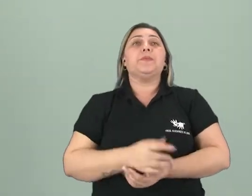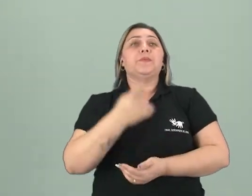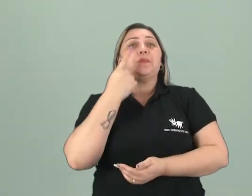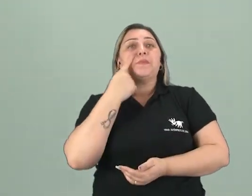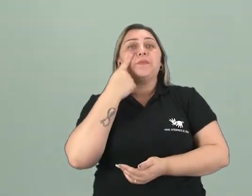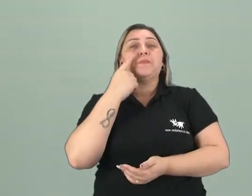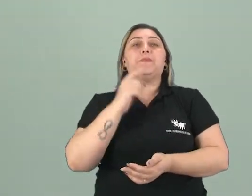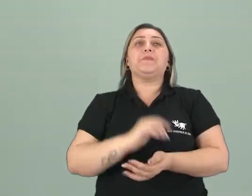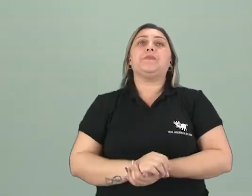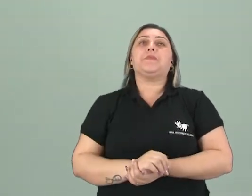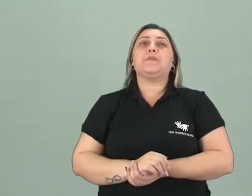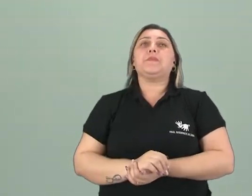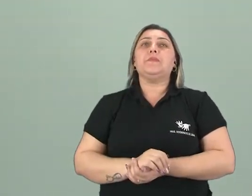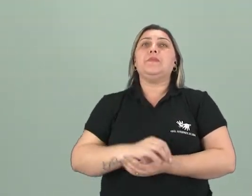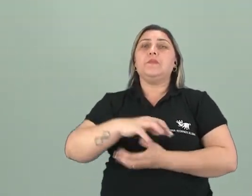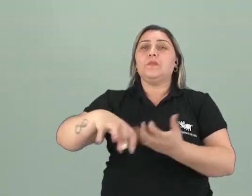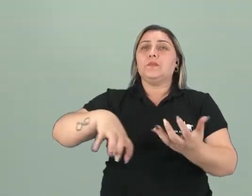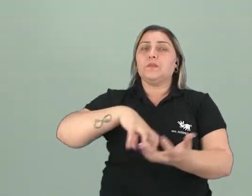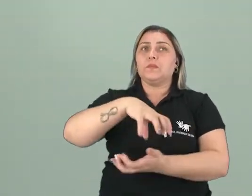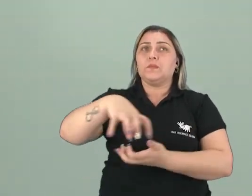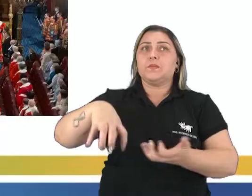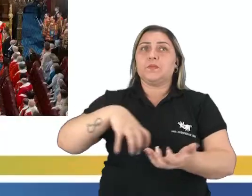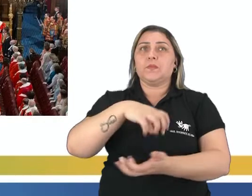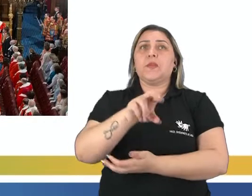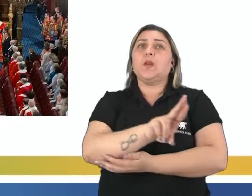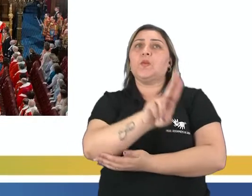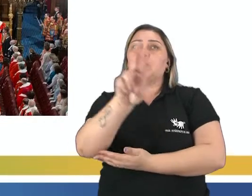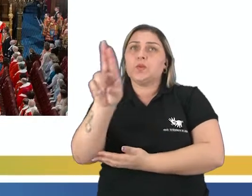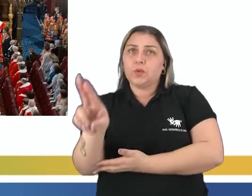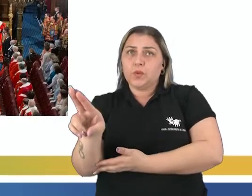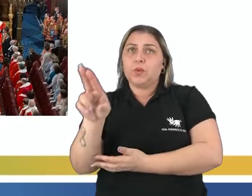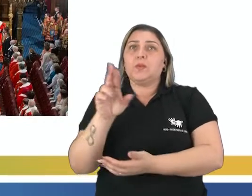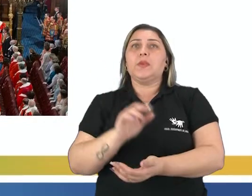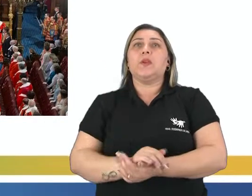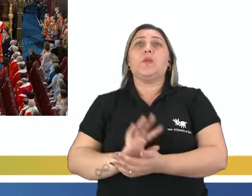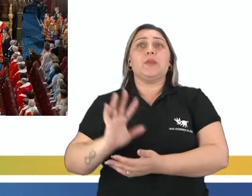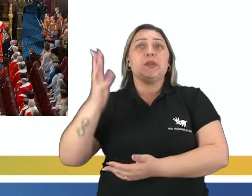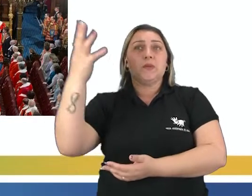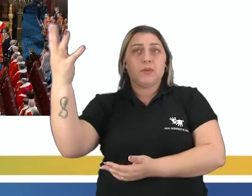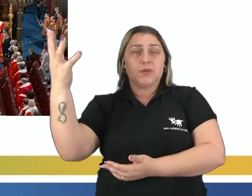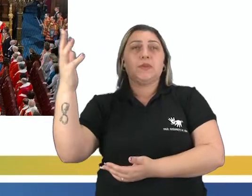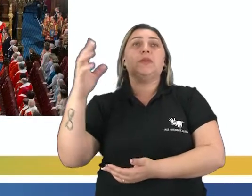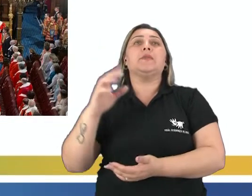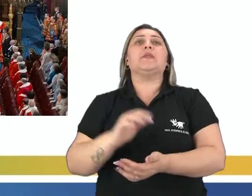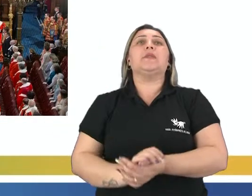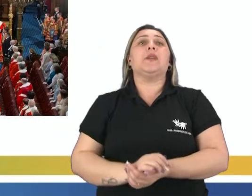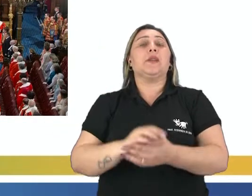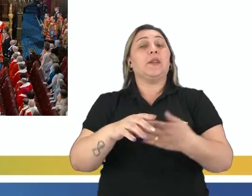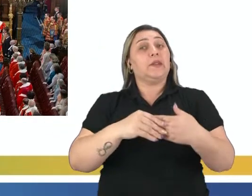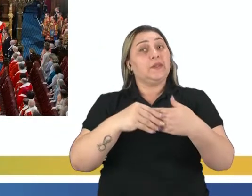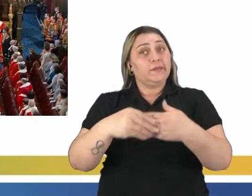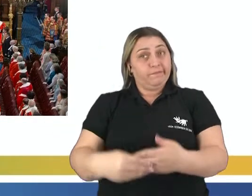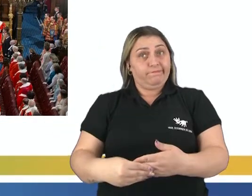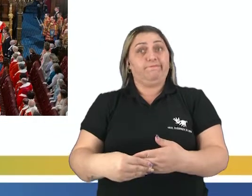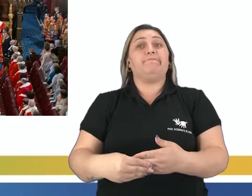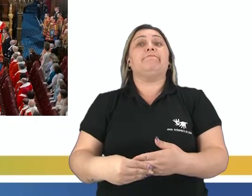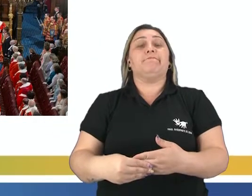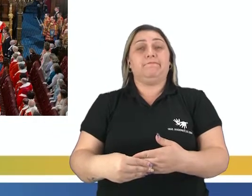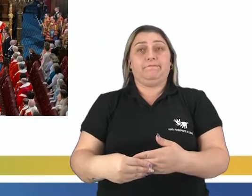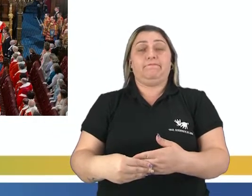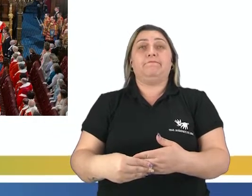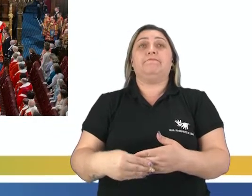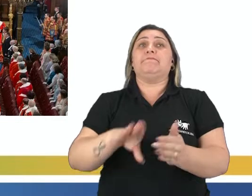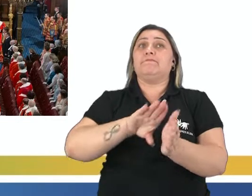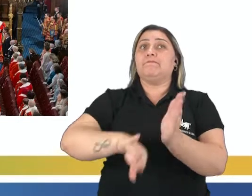Observem. A Revolução Gloriosa é o nome que se dá para os acontecimentos que levaram à deposição